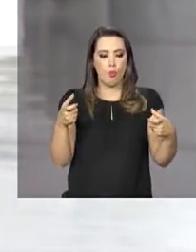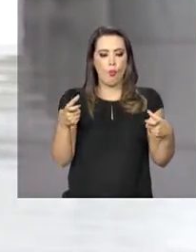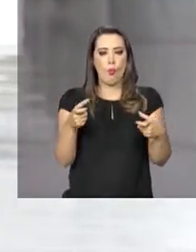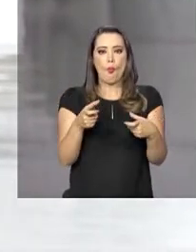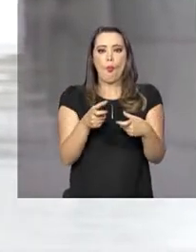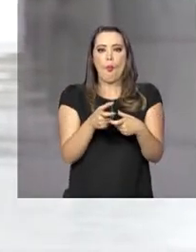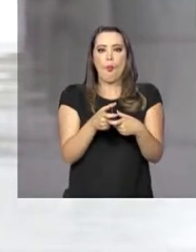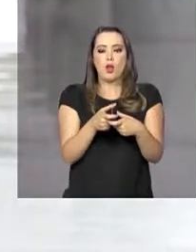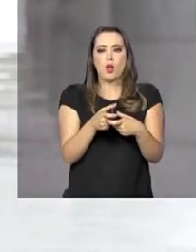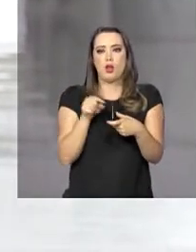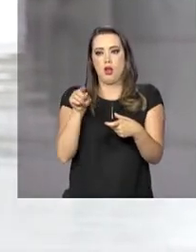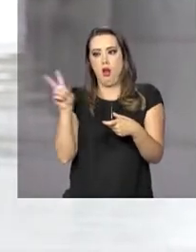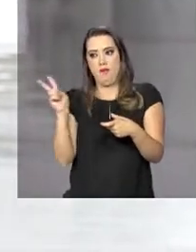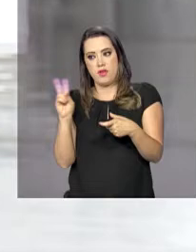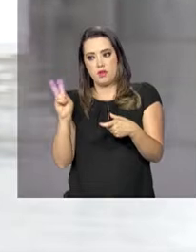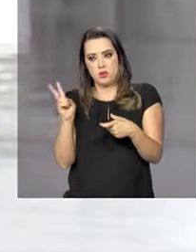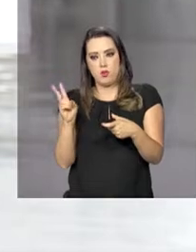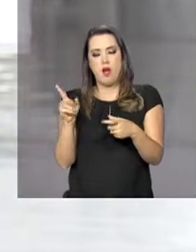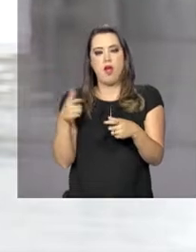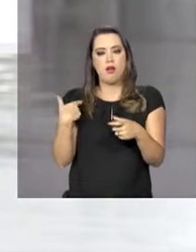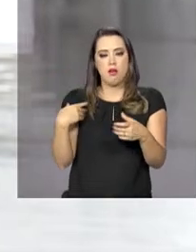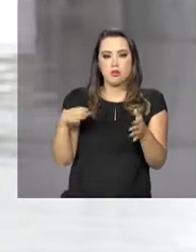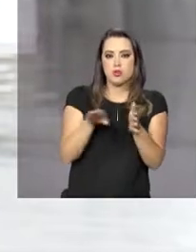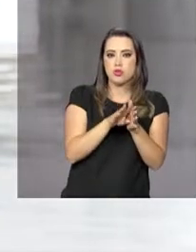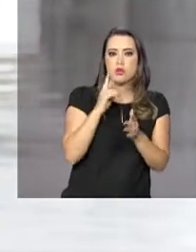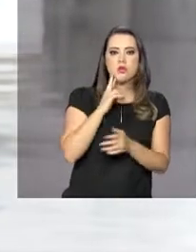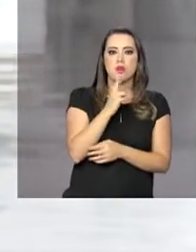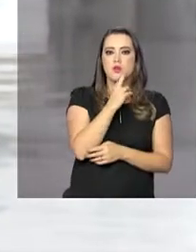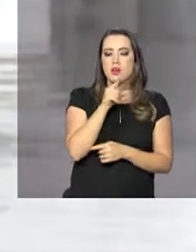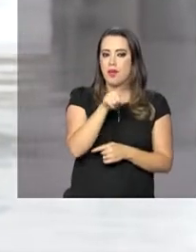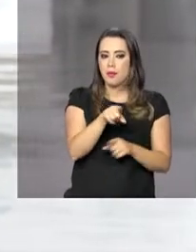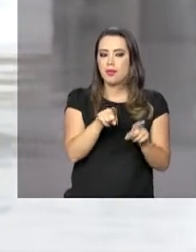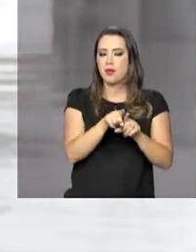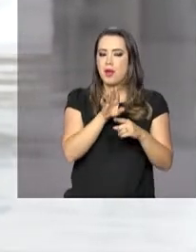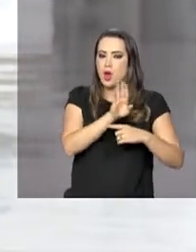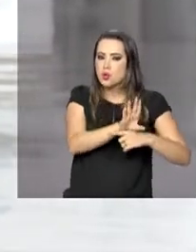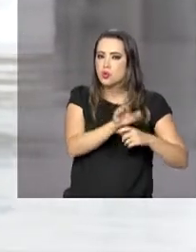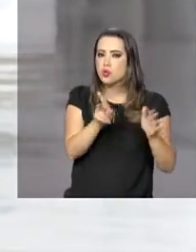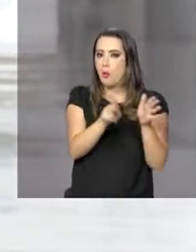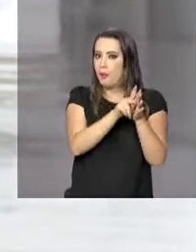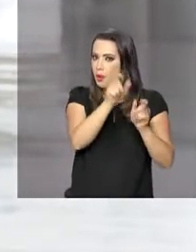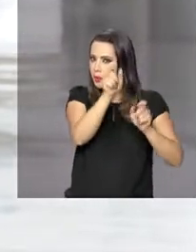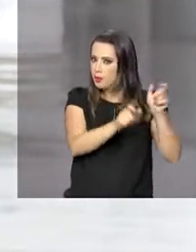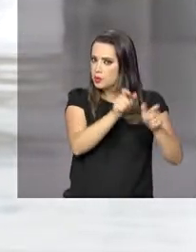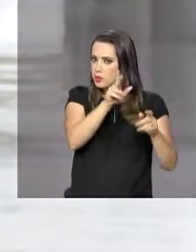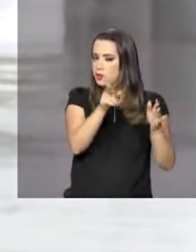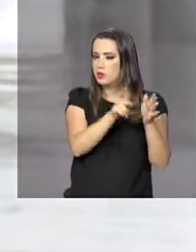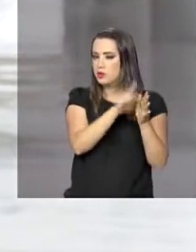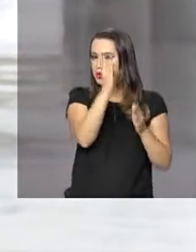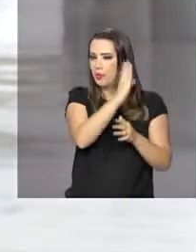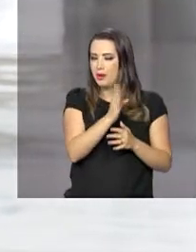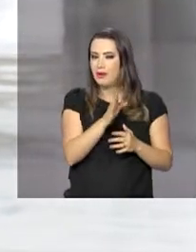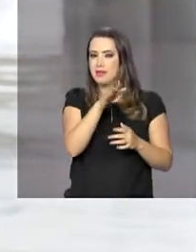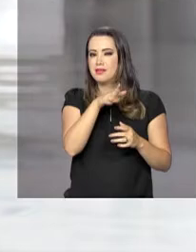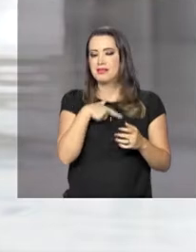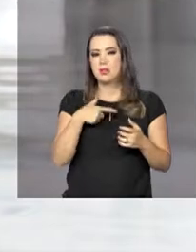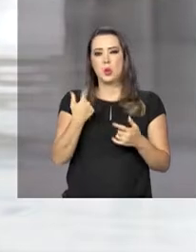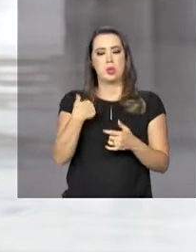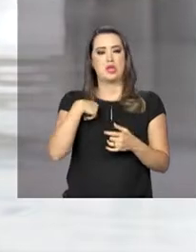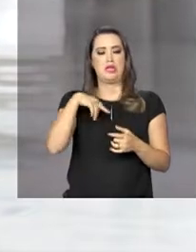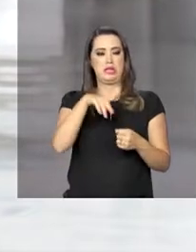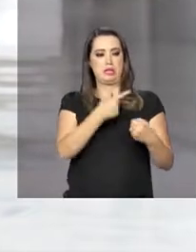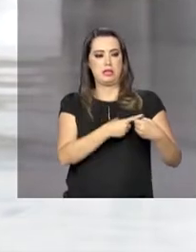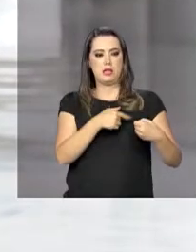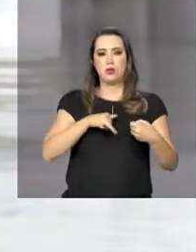ajuda humanitária aos imigrantes venezuelanos, é uma ajuda aos brasileiros que vivem em Roraima e têm todos os seus serviços de assistência social,